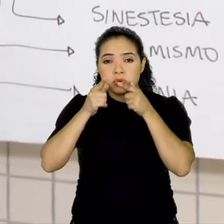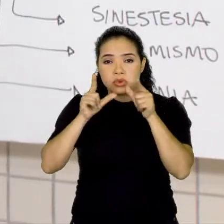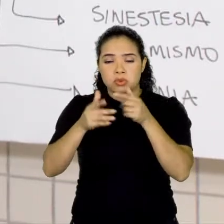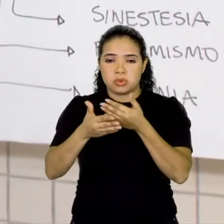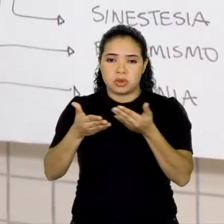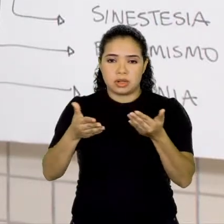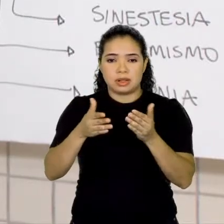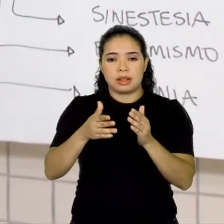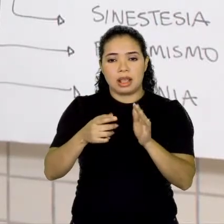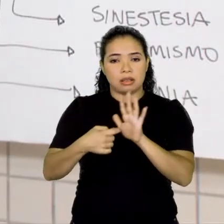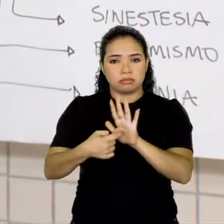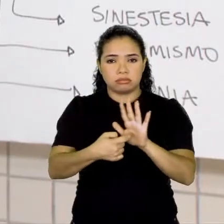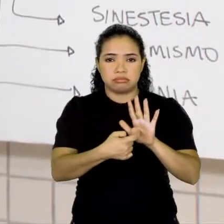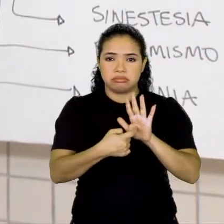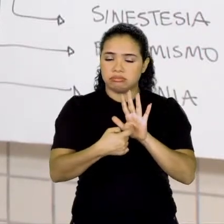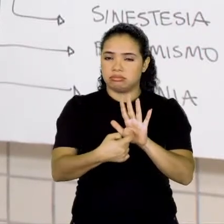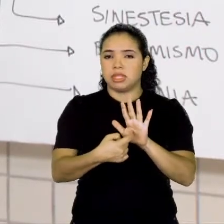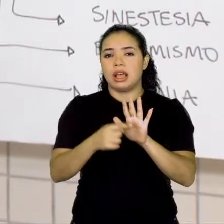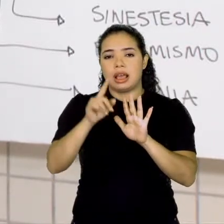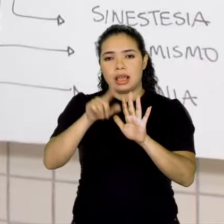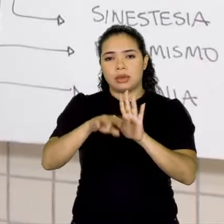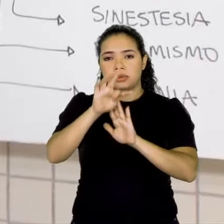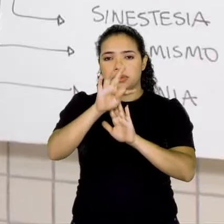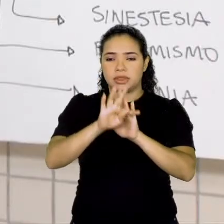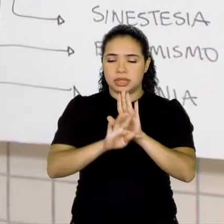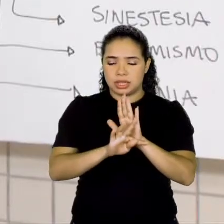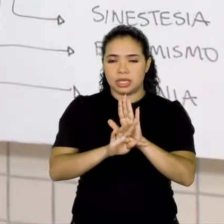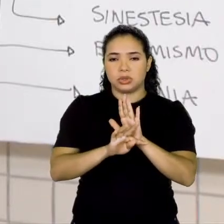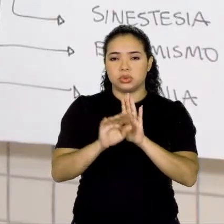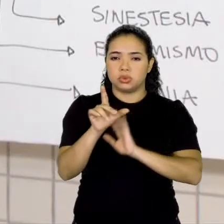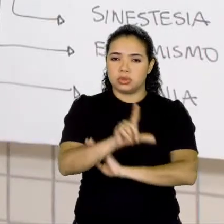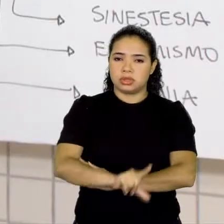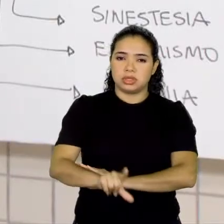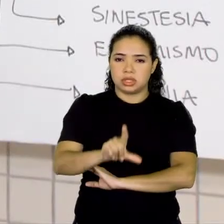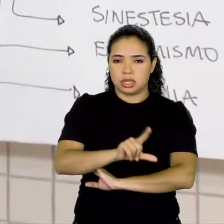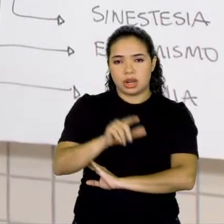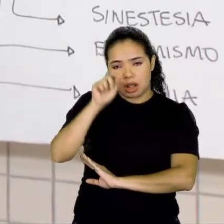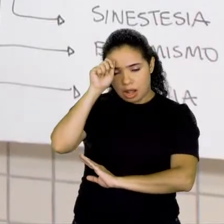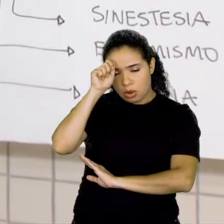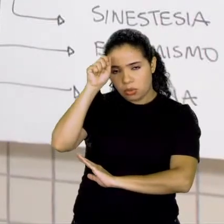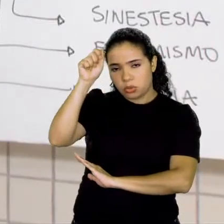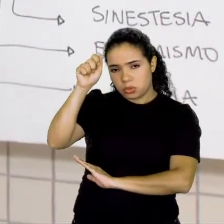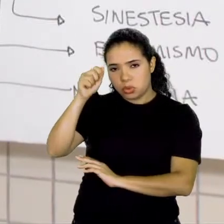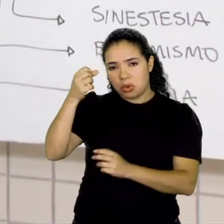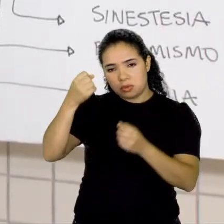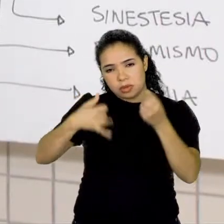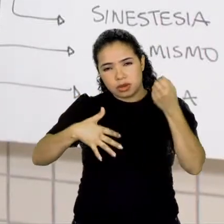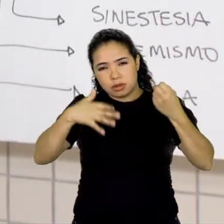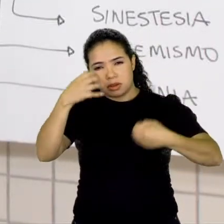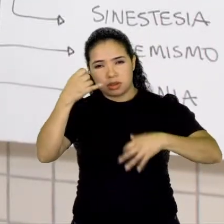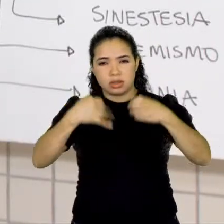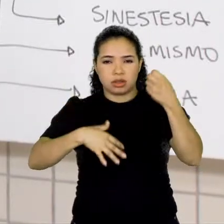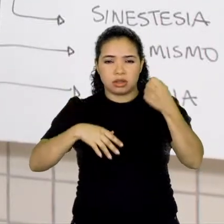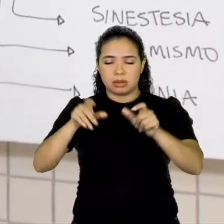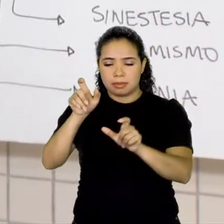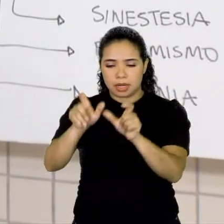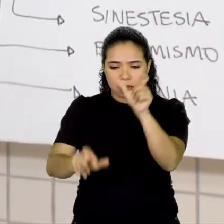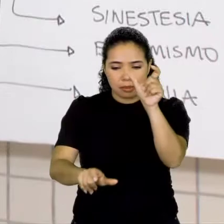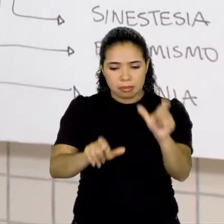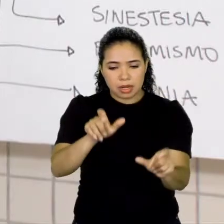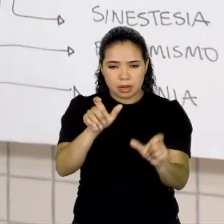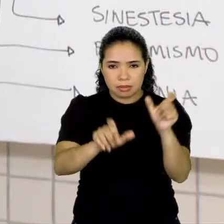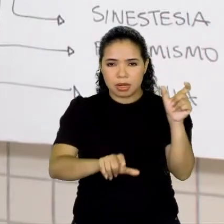alienista, ele é um texto literário, em que Machado de Assis faz toda essa descrição, né, das personagens que